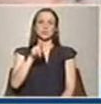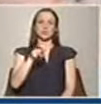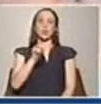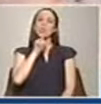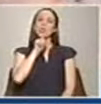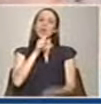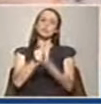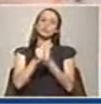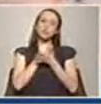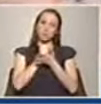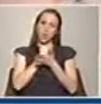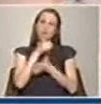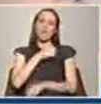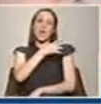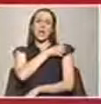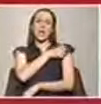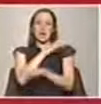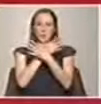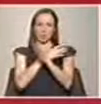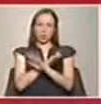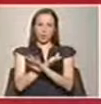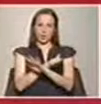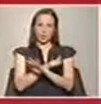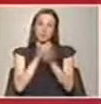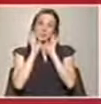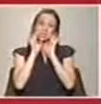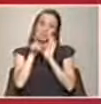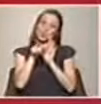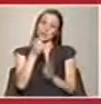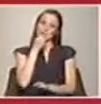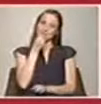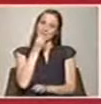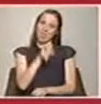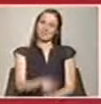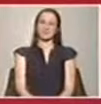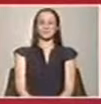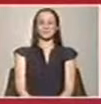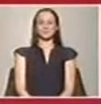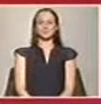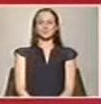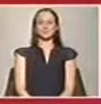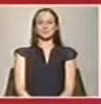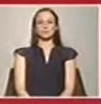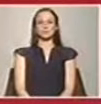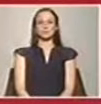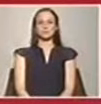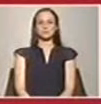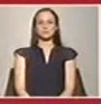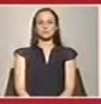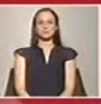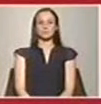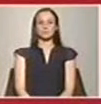e devemos ter em atenção a ingestão destes alimentos. Quando nós,